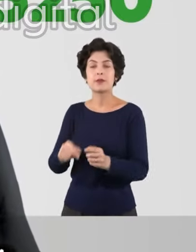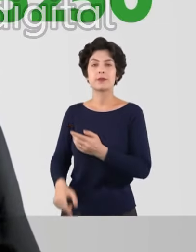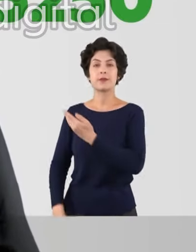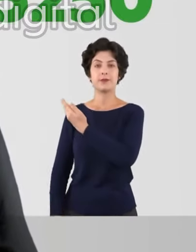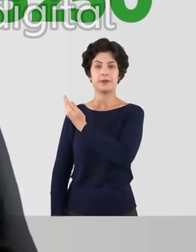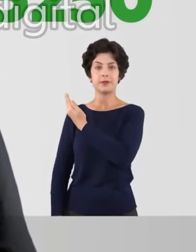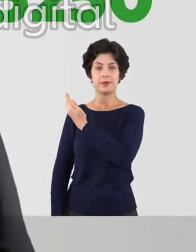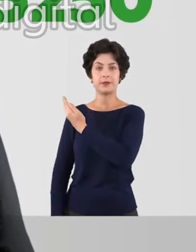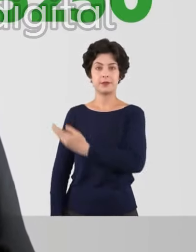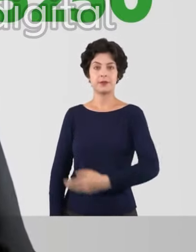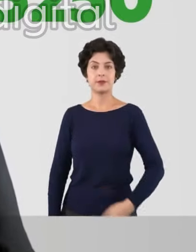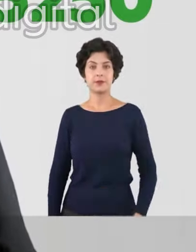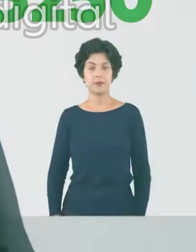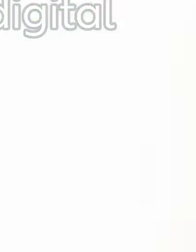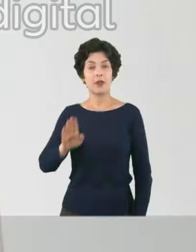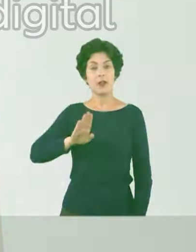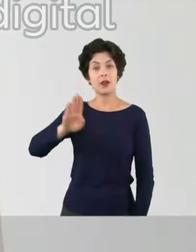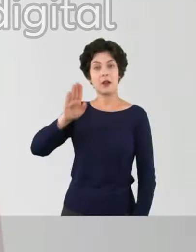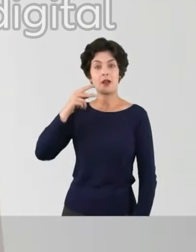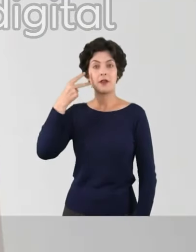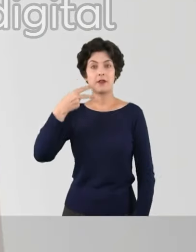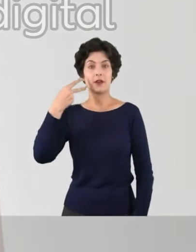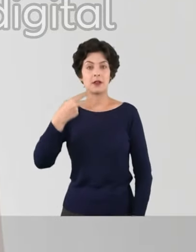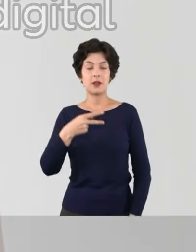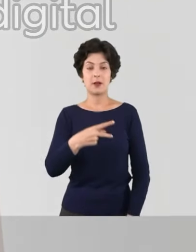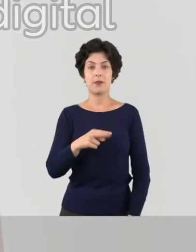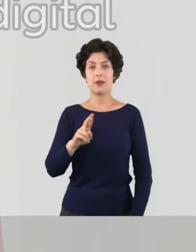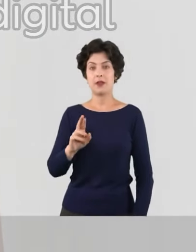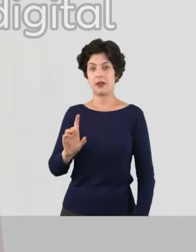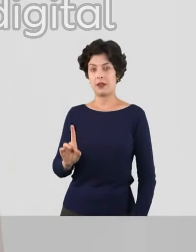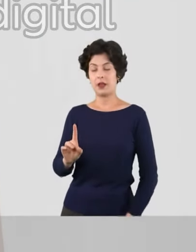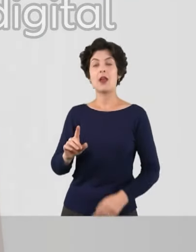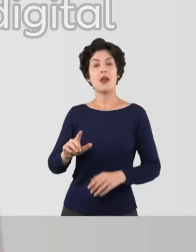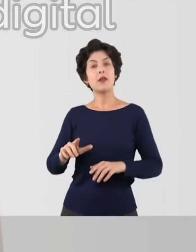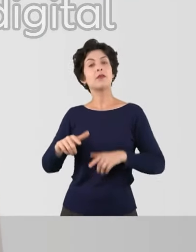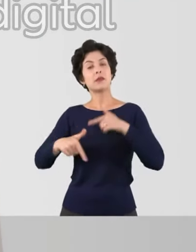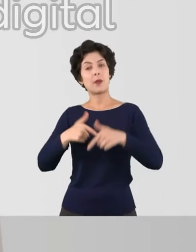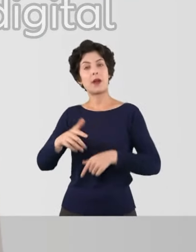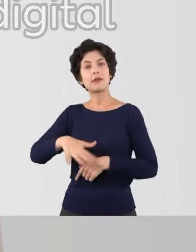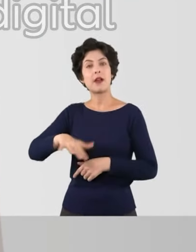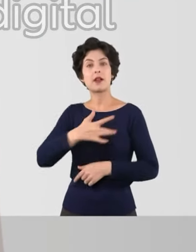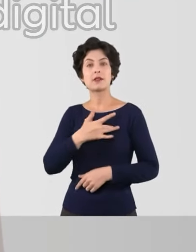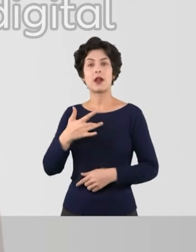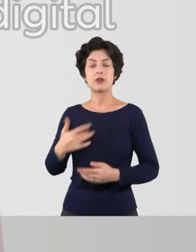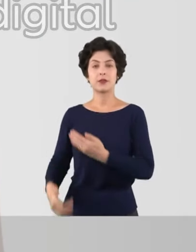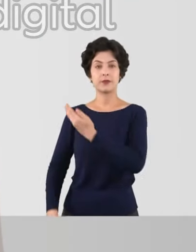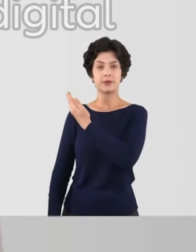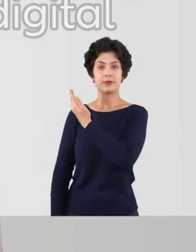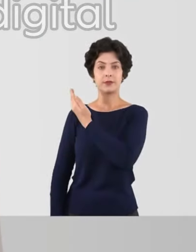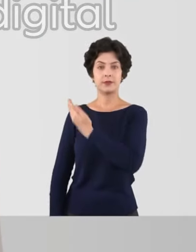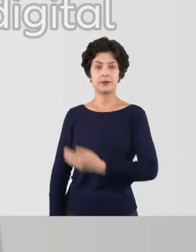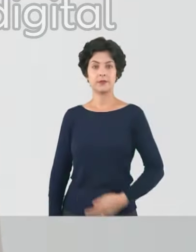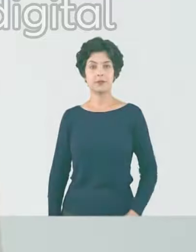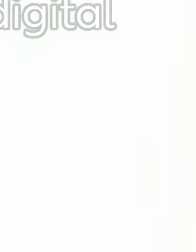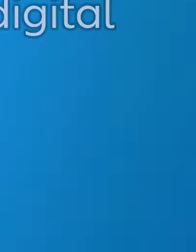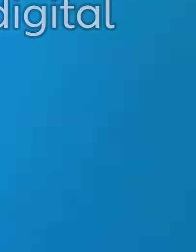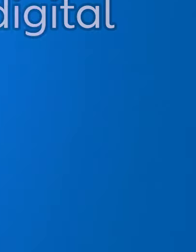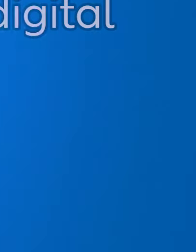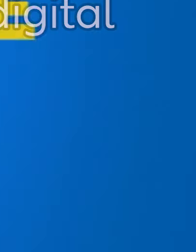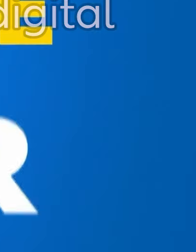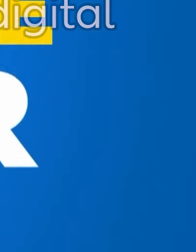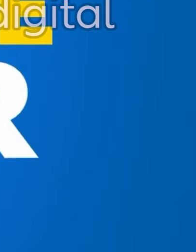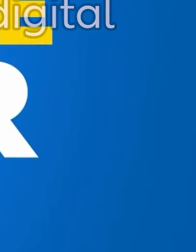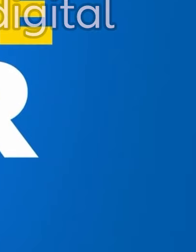Fabrini, 25-250. Sou candidato a vereador pelo PRD. Atuo na área da saúde. G-Black, 25-661.